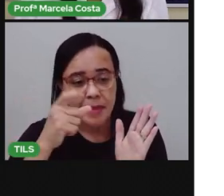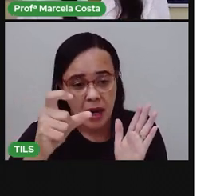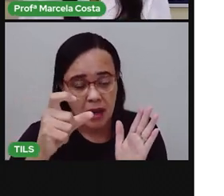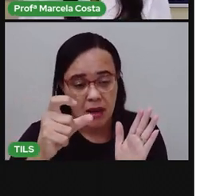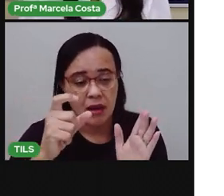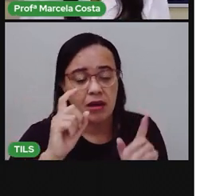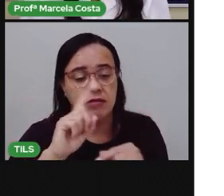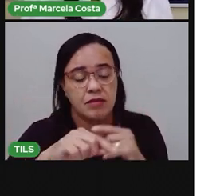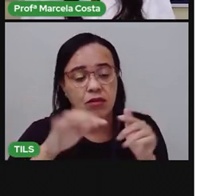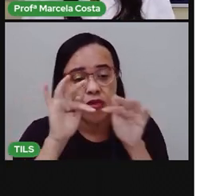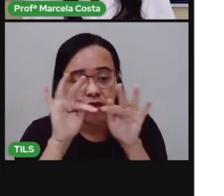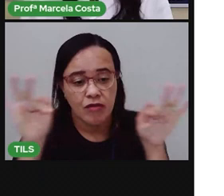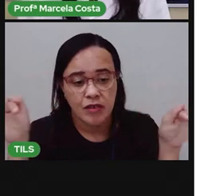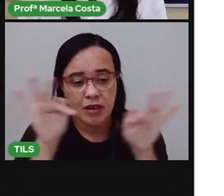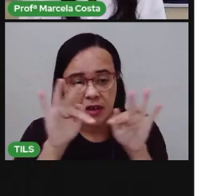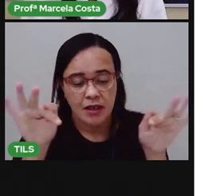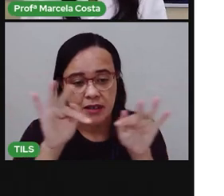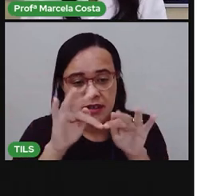embaixo da outra.